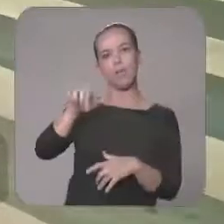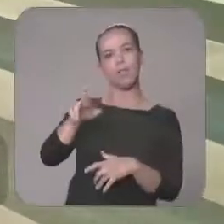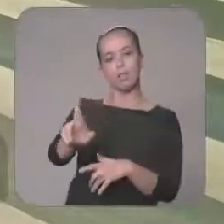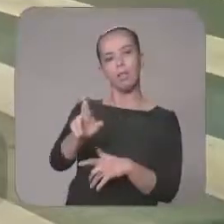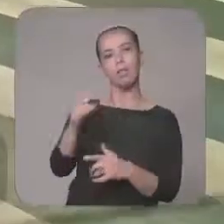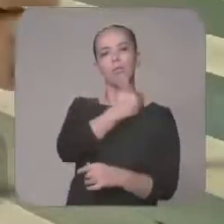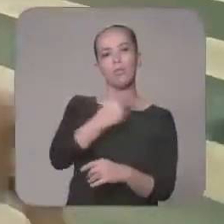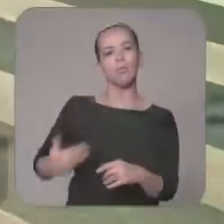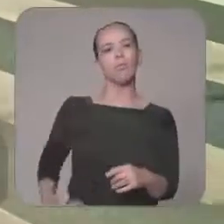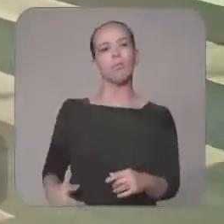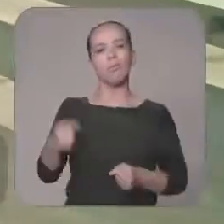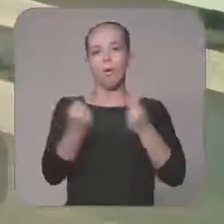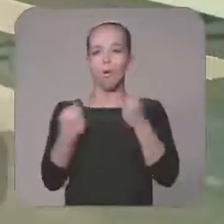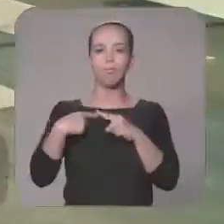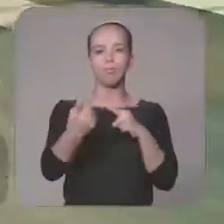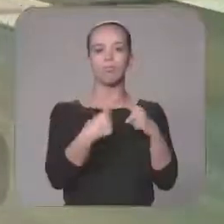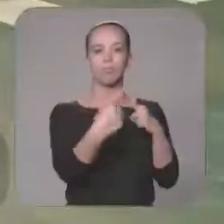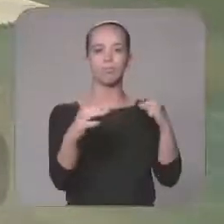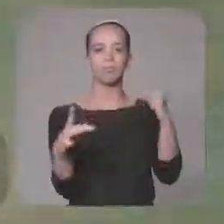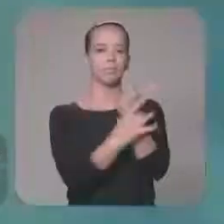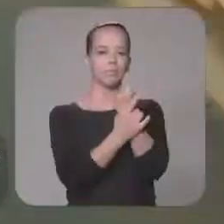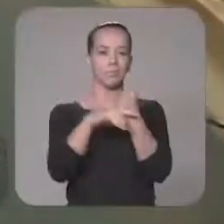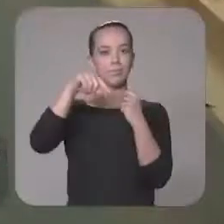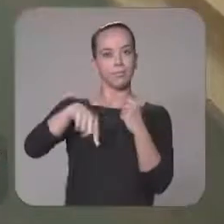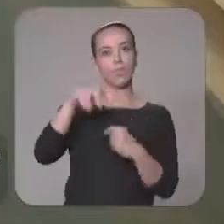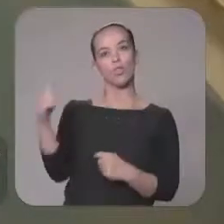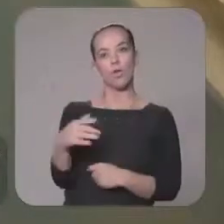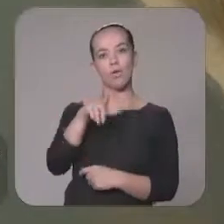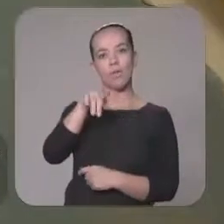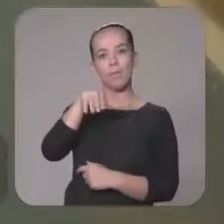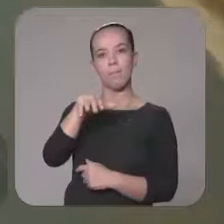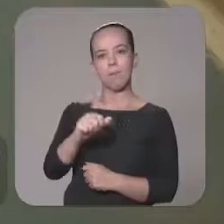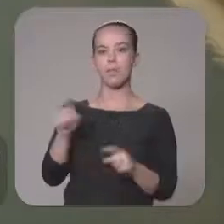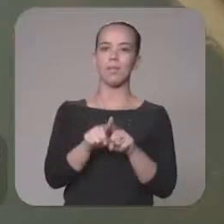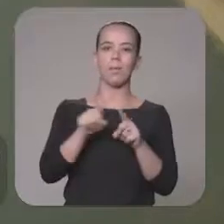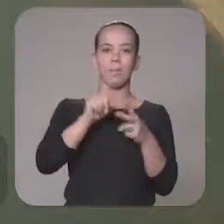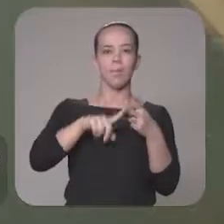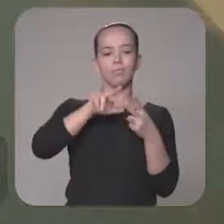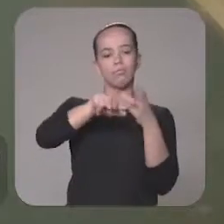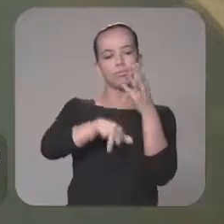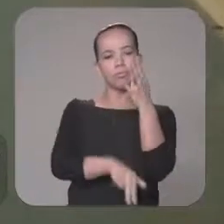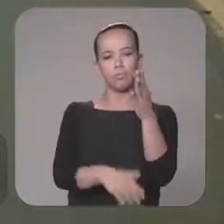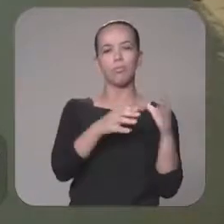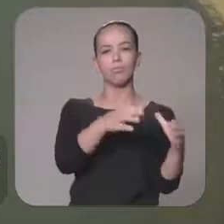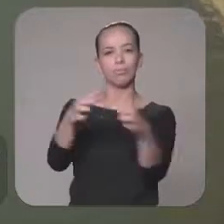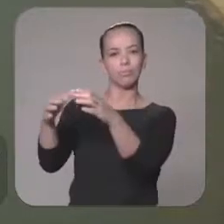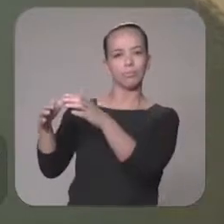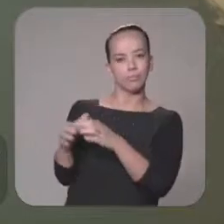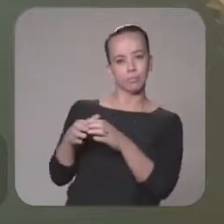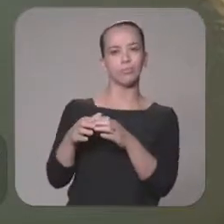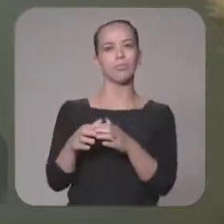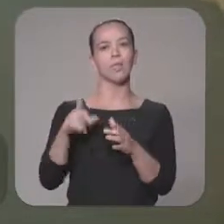na Euler de Azevedo, o governo deixou o trânsito mais seguro. Aqui no Nova Lima, também no Aerorancho, Seminário, Mata do